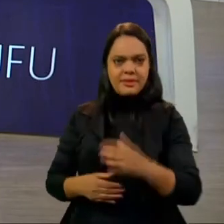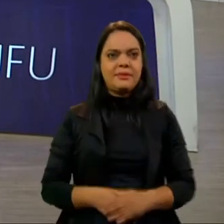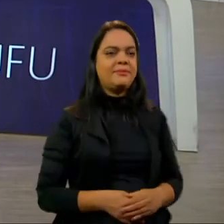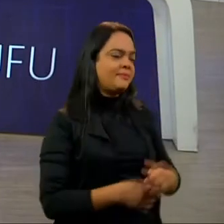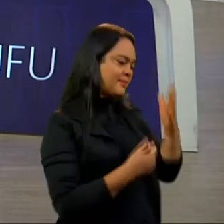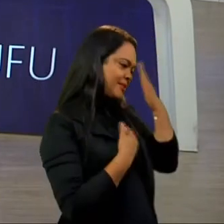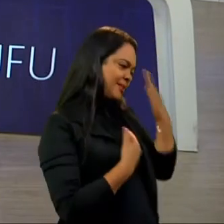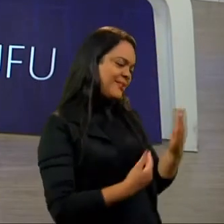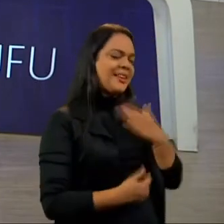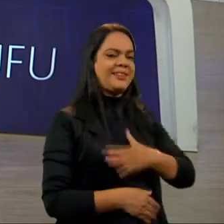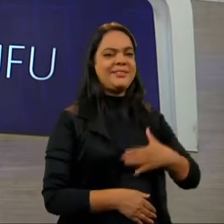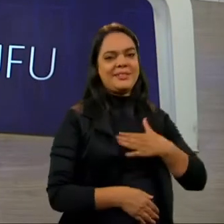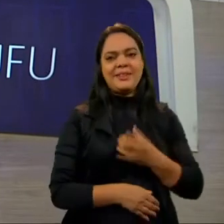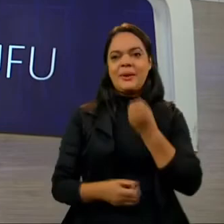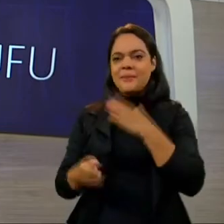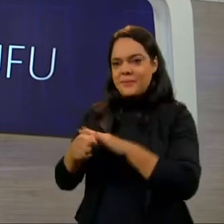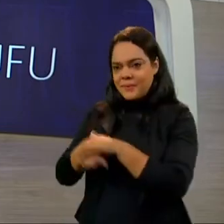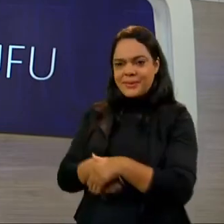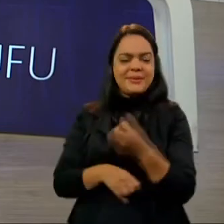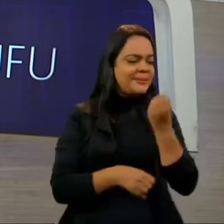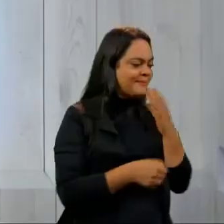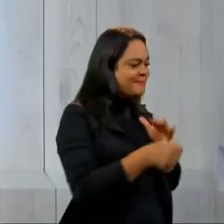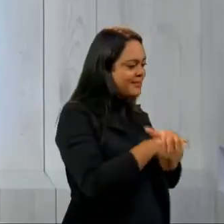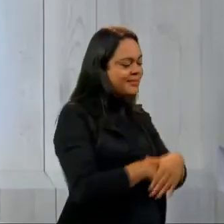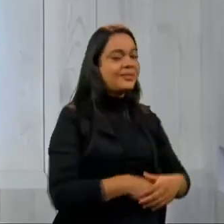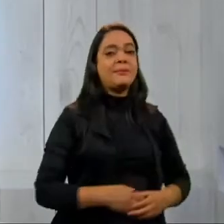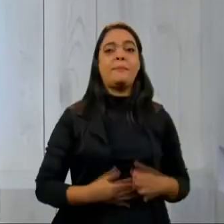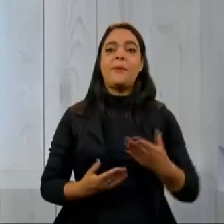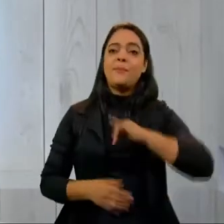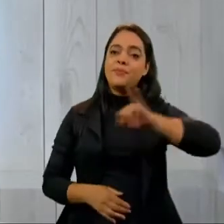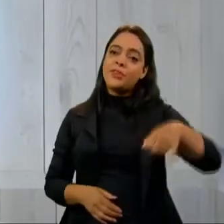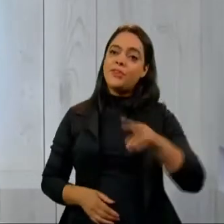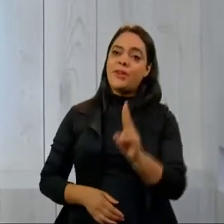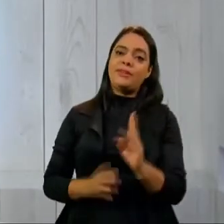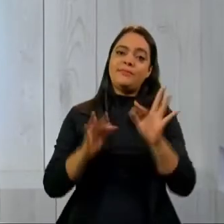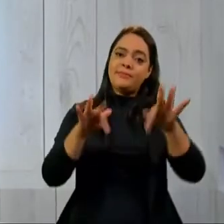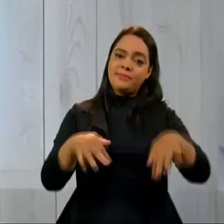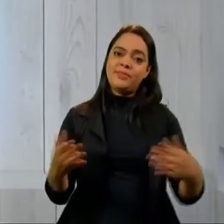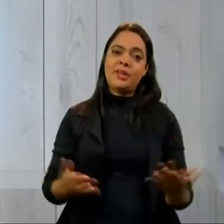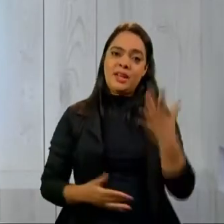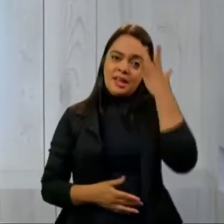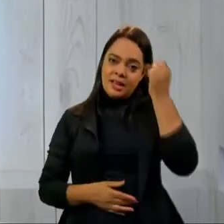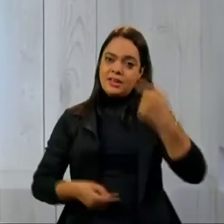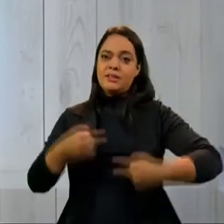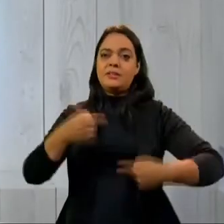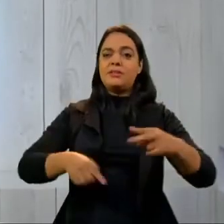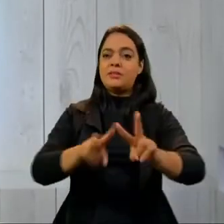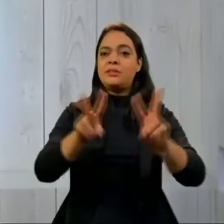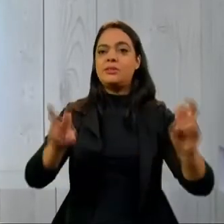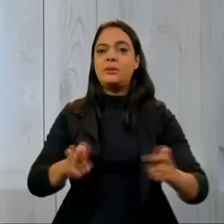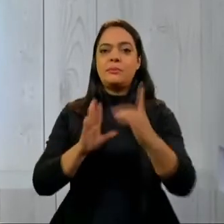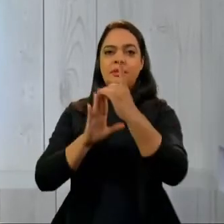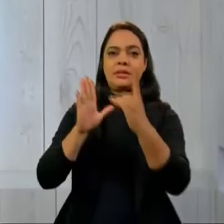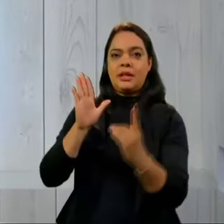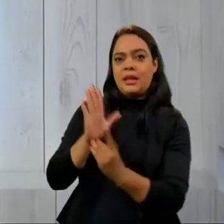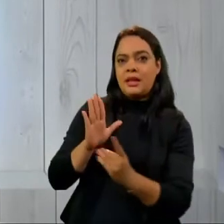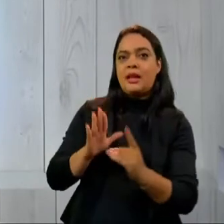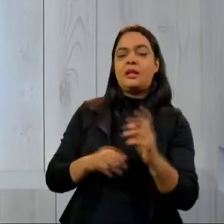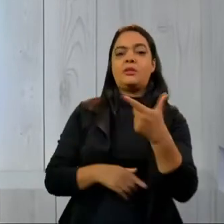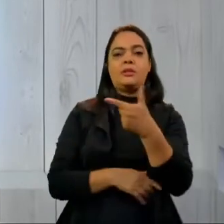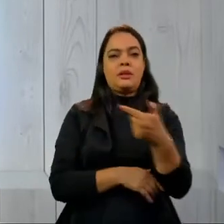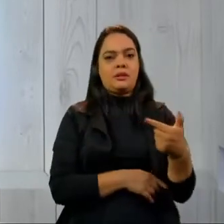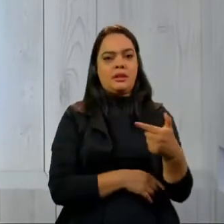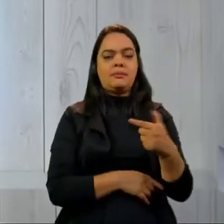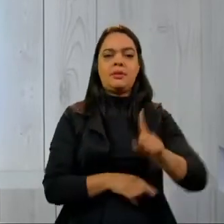agradeço, foi um prazer. Boa noite para você. Boa noite para você. O Jornal da UFO fica por aqui. Amanhã vamos falar sobre o decreto sobre as armas.